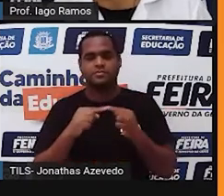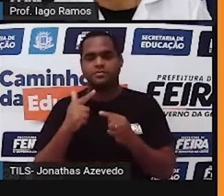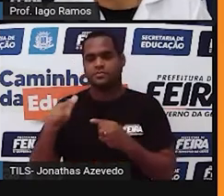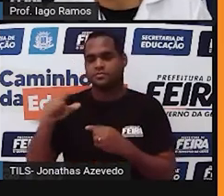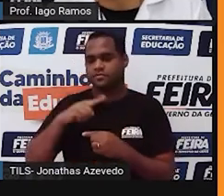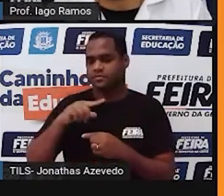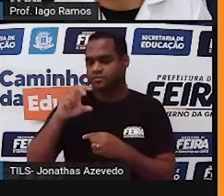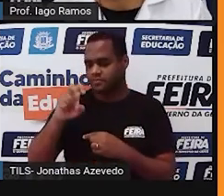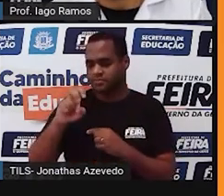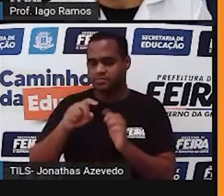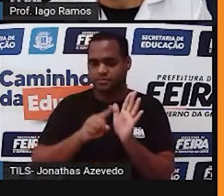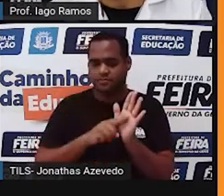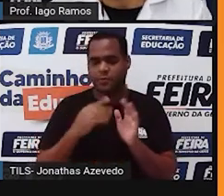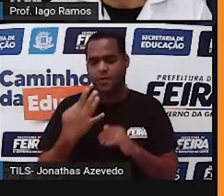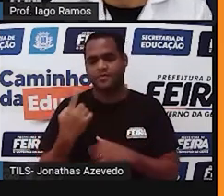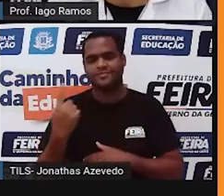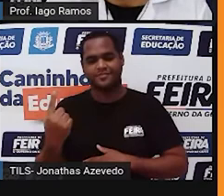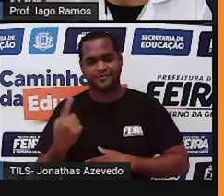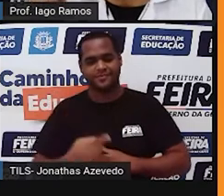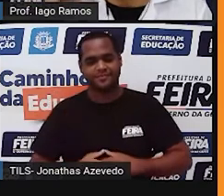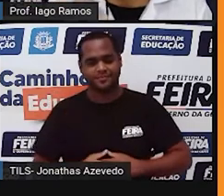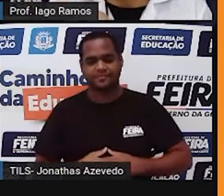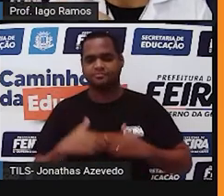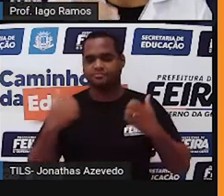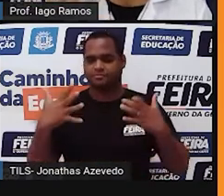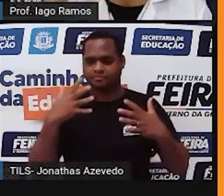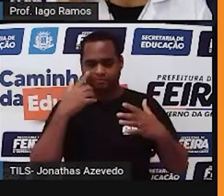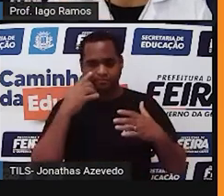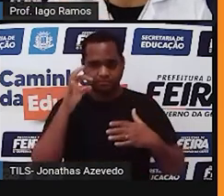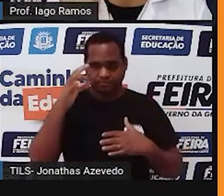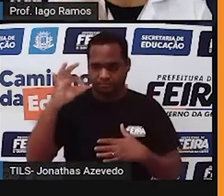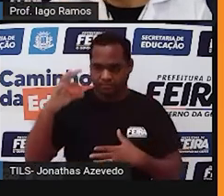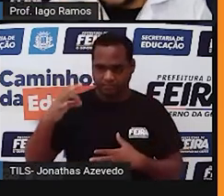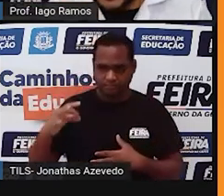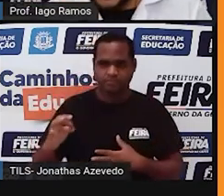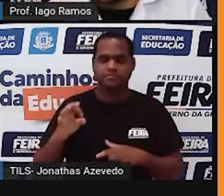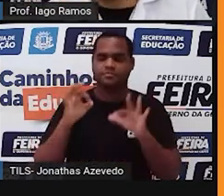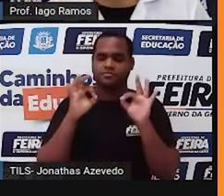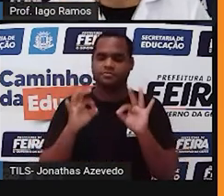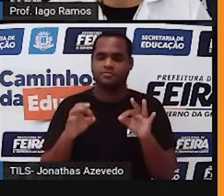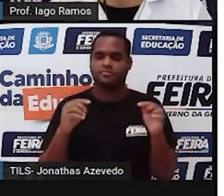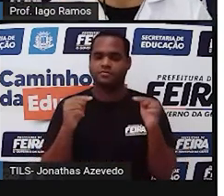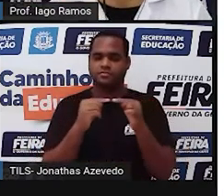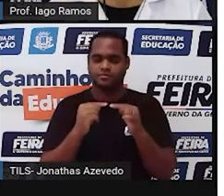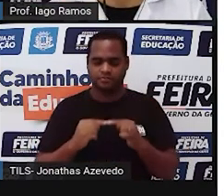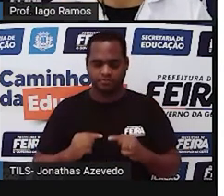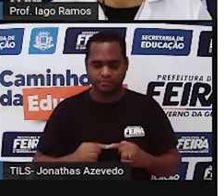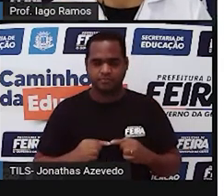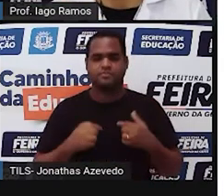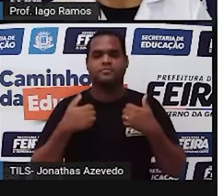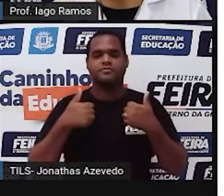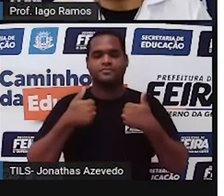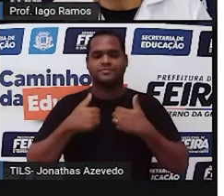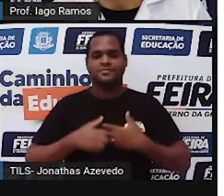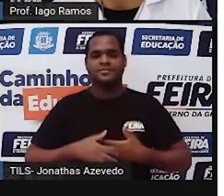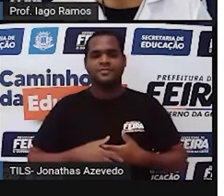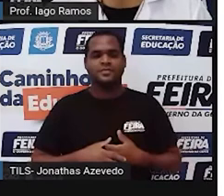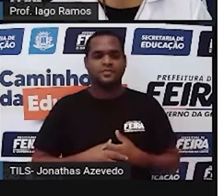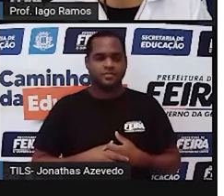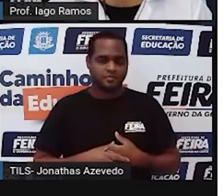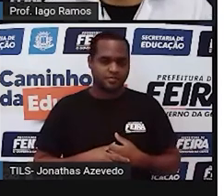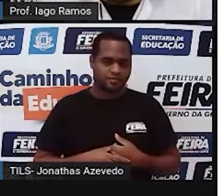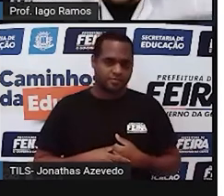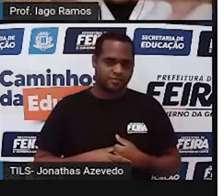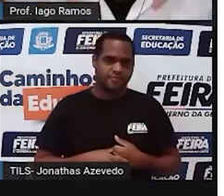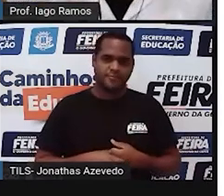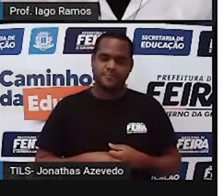5 menos 4, que é 1. Então, tudo verificadinho. De fato, essas medidas constroem um triângulo. Beleza? Então,